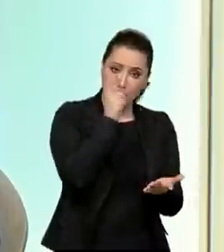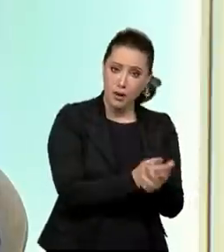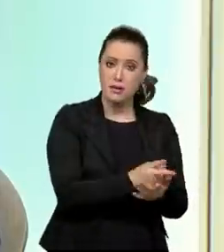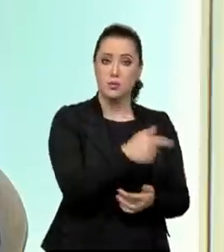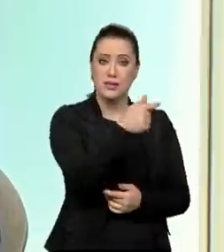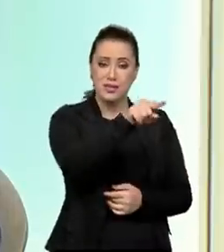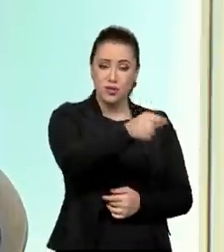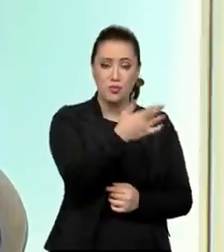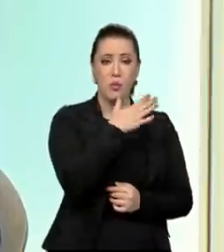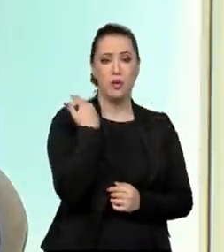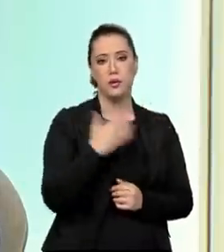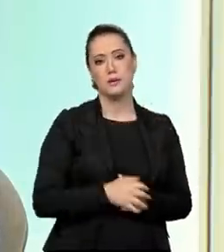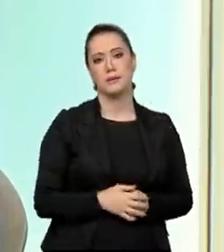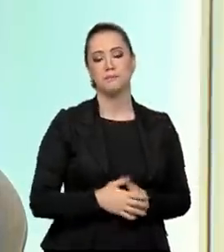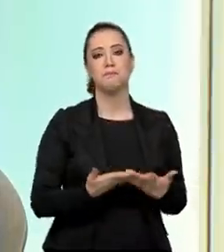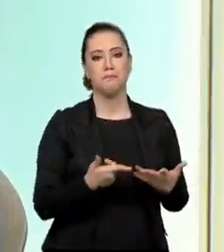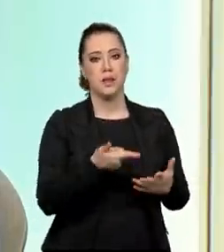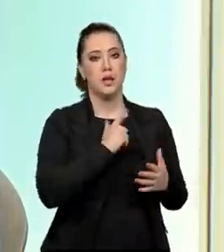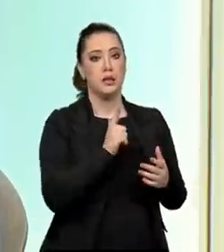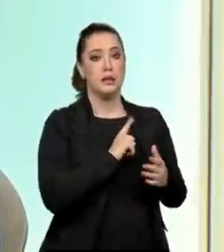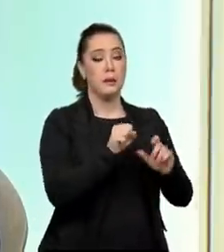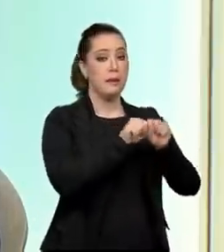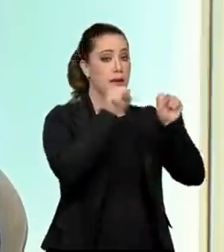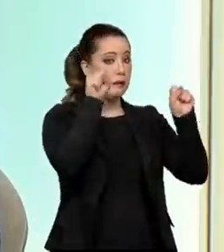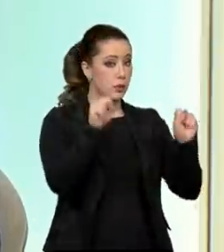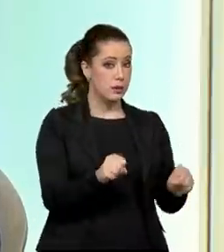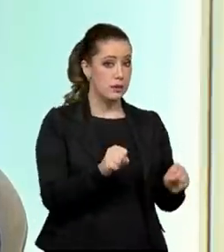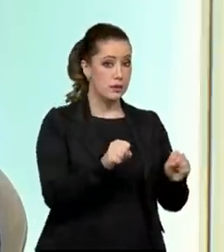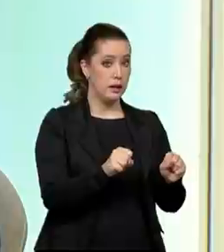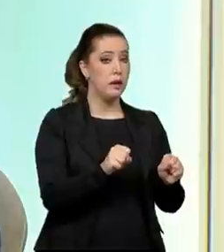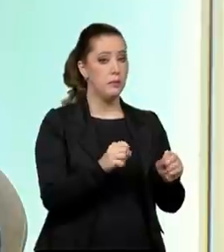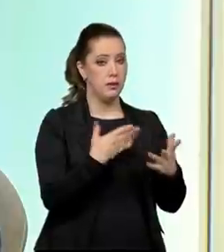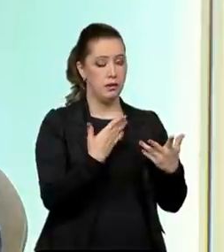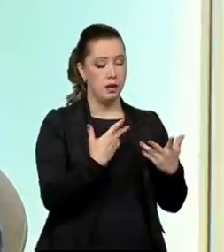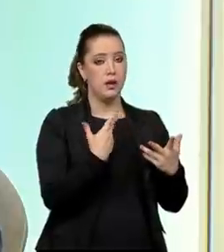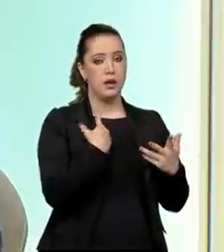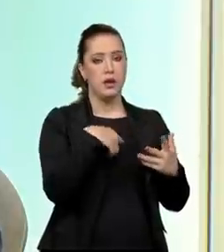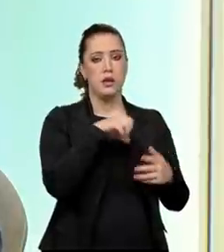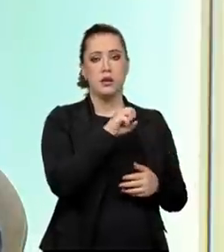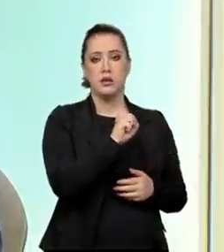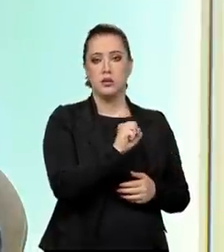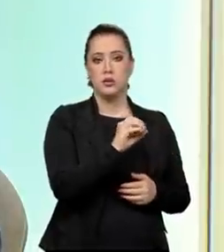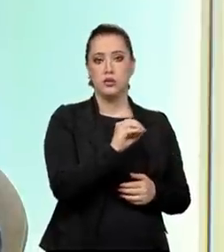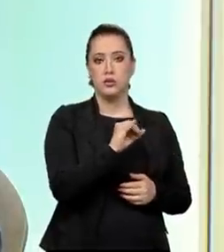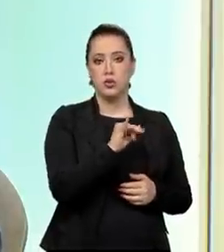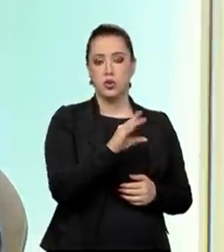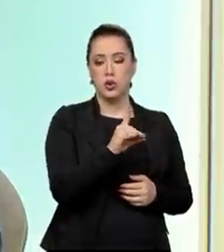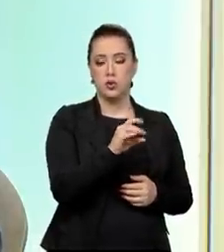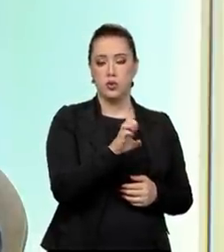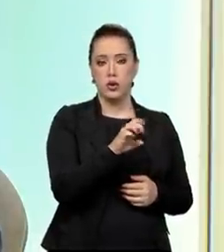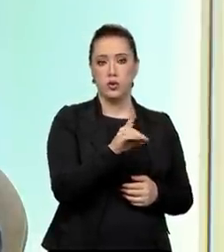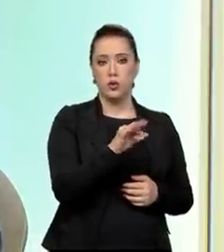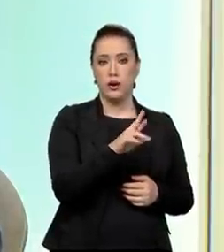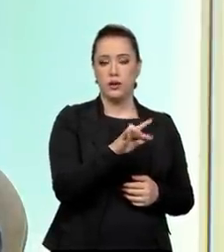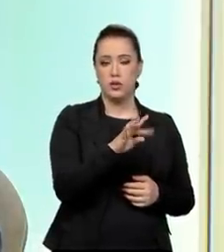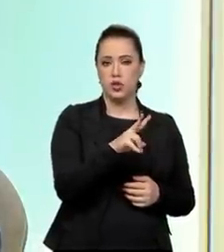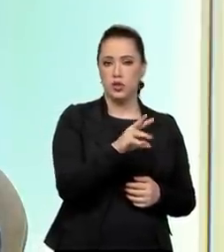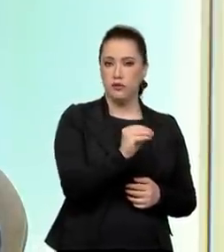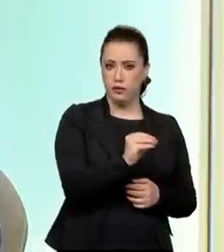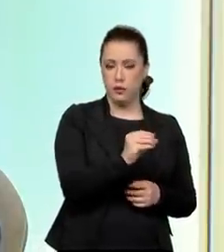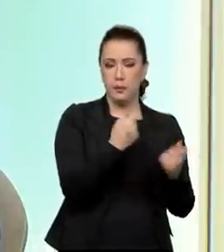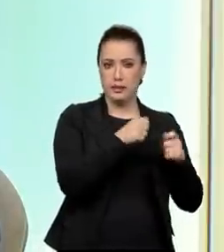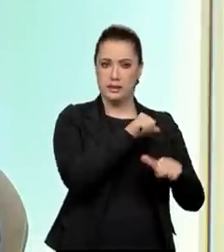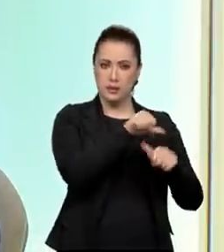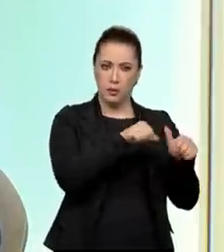socioeducativo. A gente tem que criar realmente um sistema que ressocialize os adolescentes em conflito com a lei. É algo que nós temos que